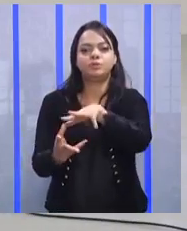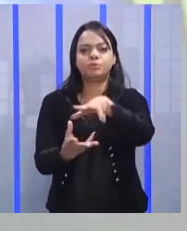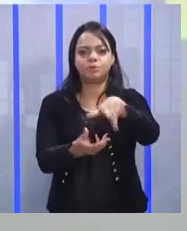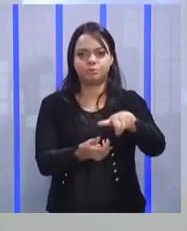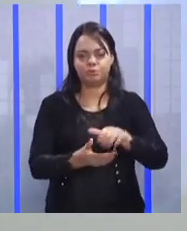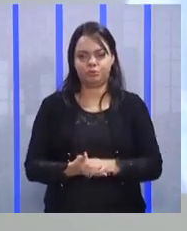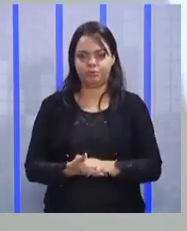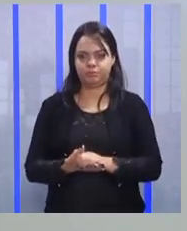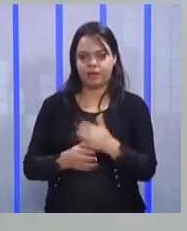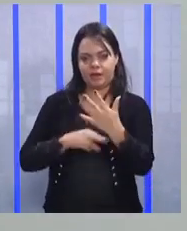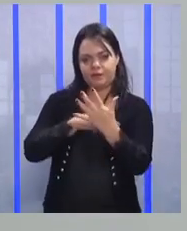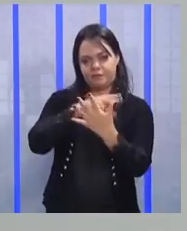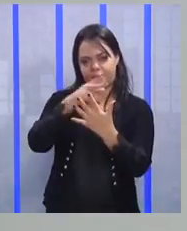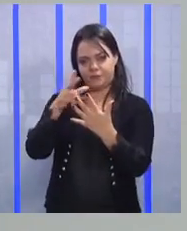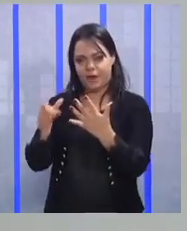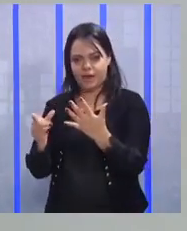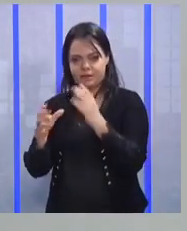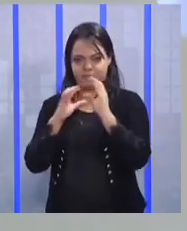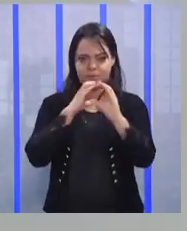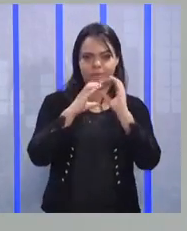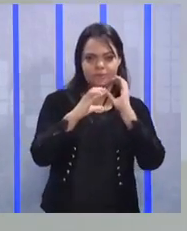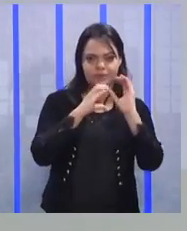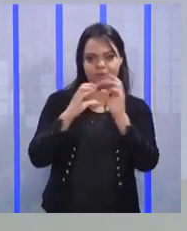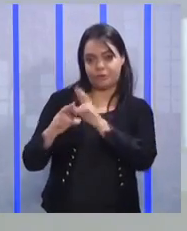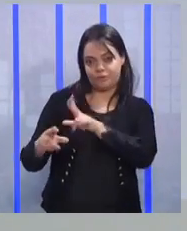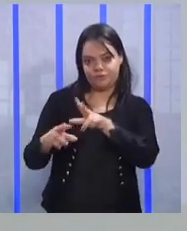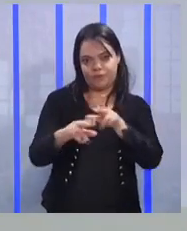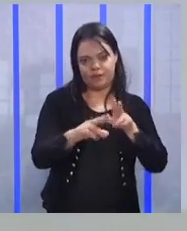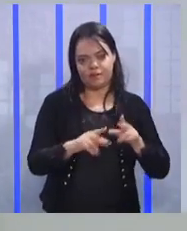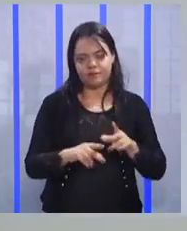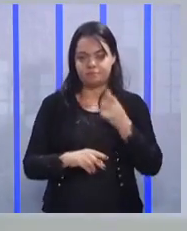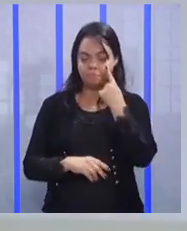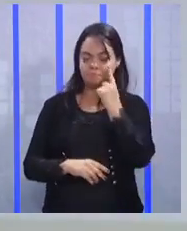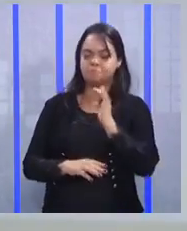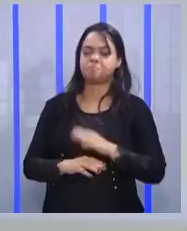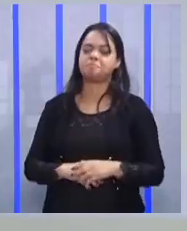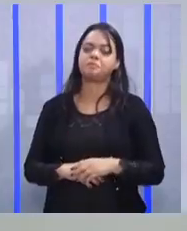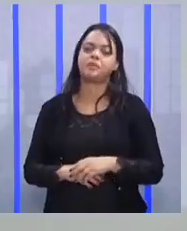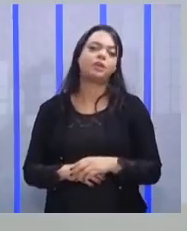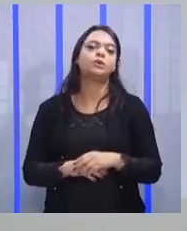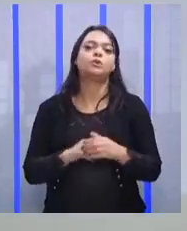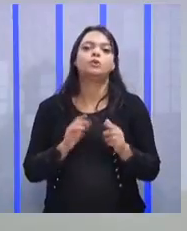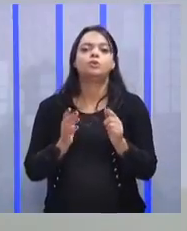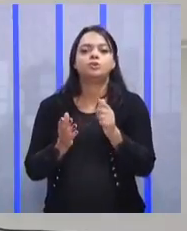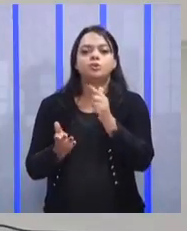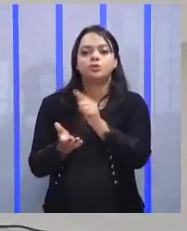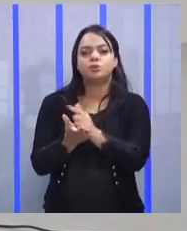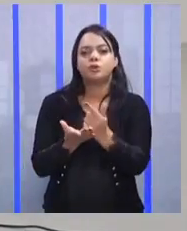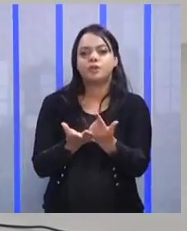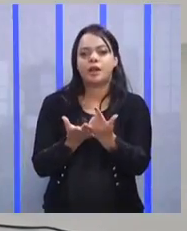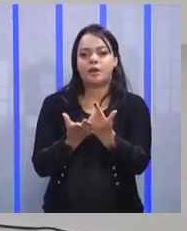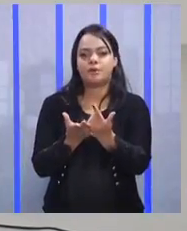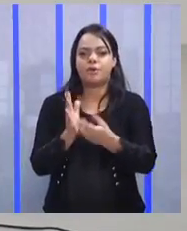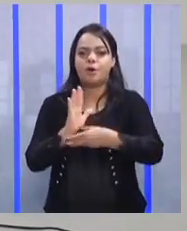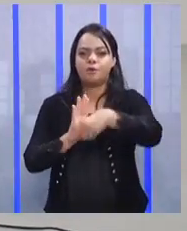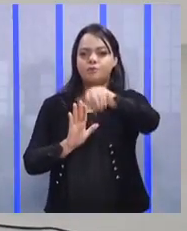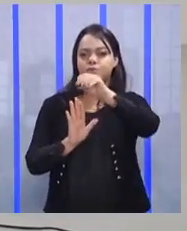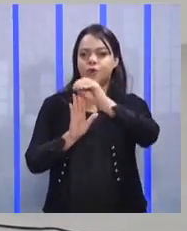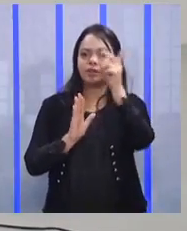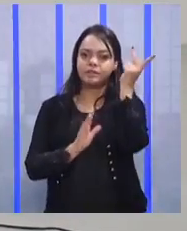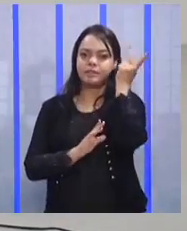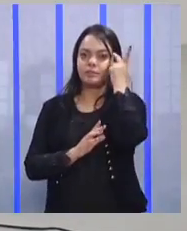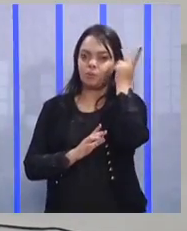nos diferentes veículos de comunicação de acordo com a característica deles, Folha de São Paulo, sempre ligada em estatística, né?